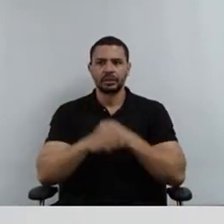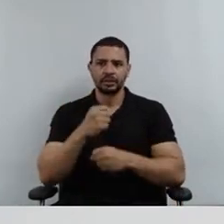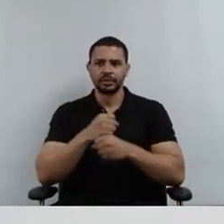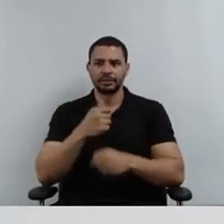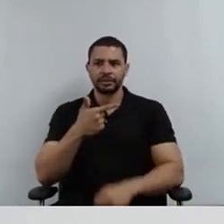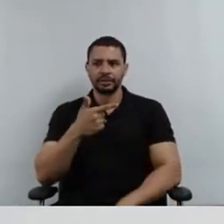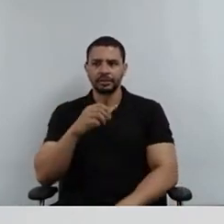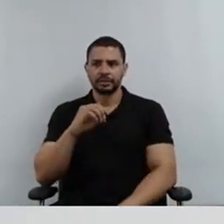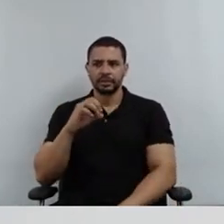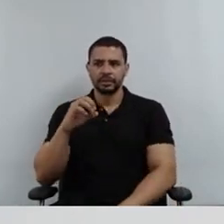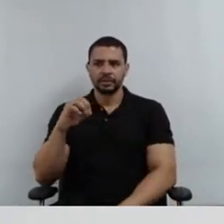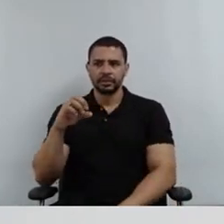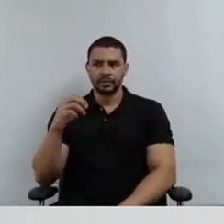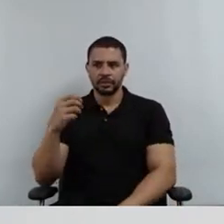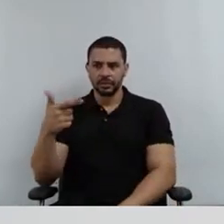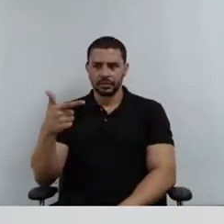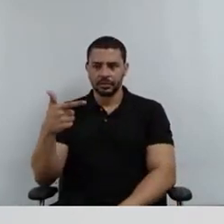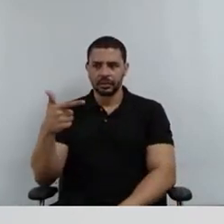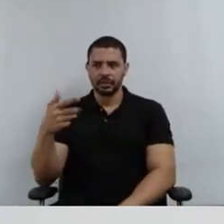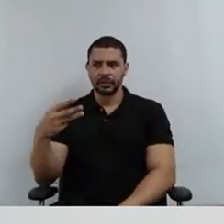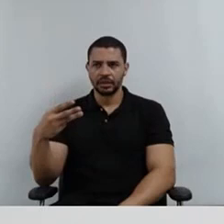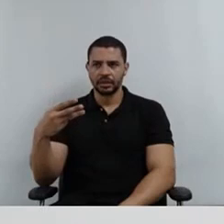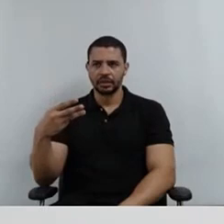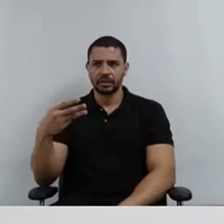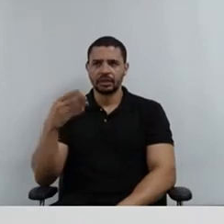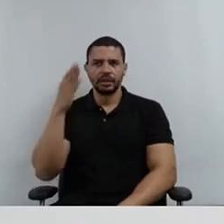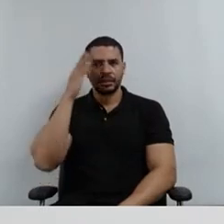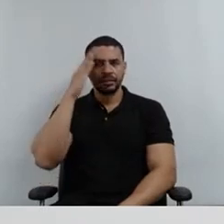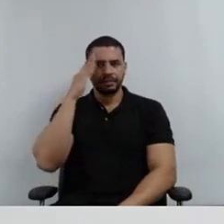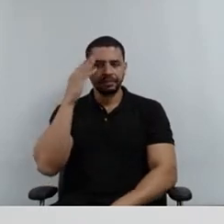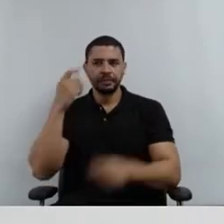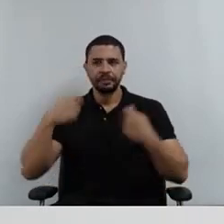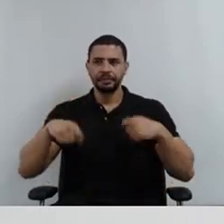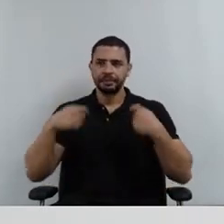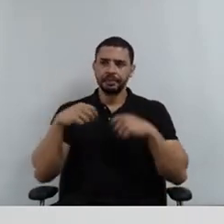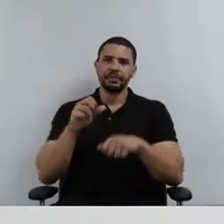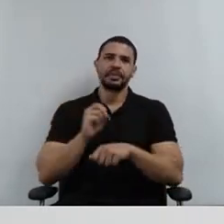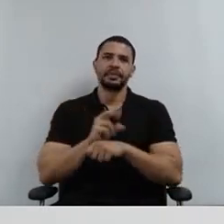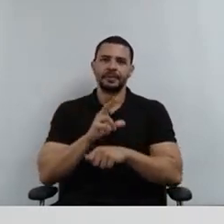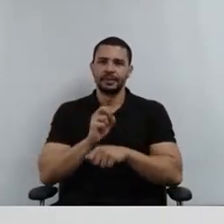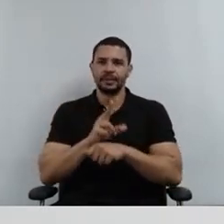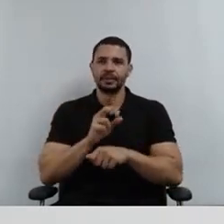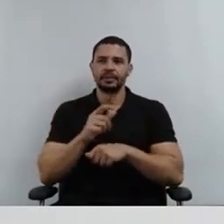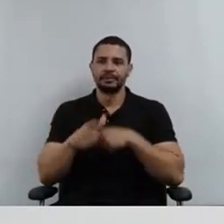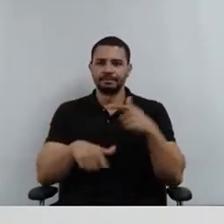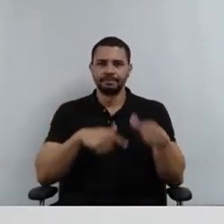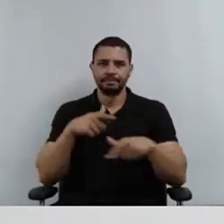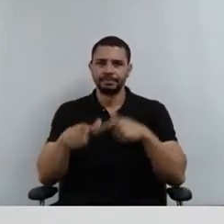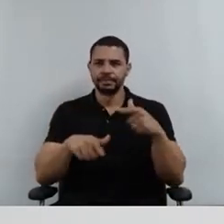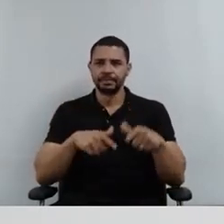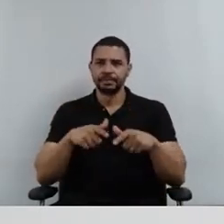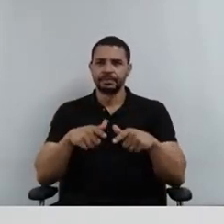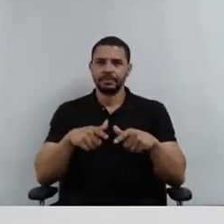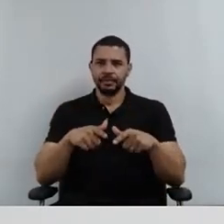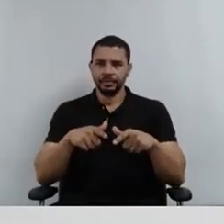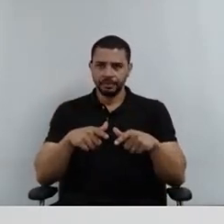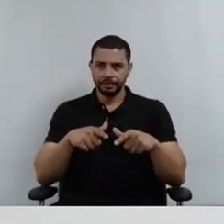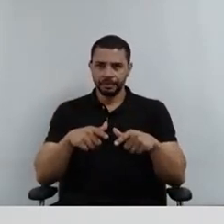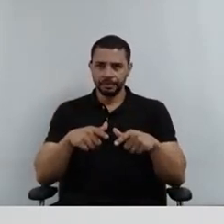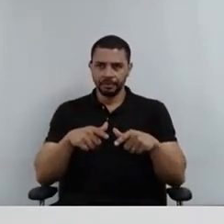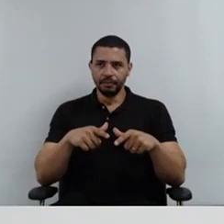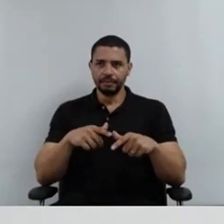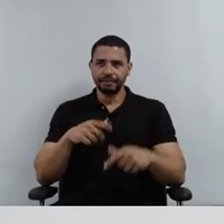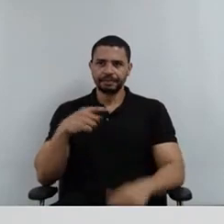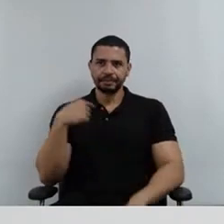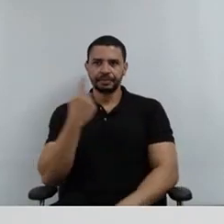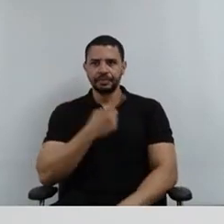dentro das necessidades institucionais já muito depuradas em todos os espaços, enfim. Também aqui secou no Conselho